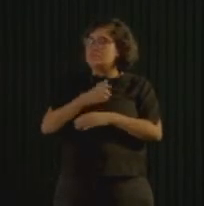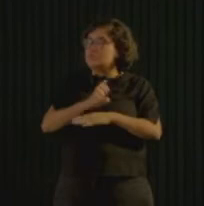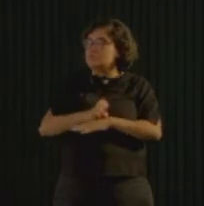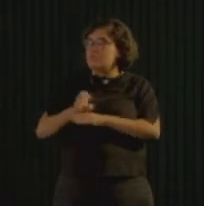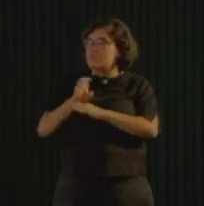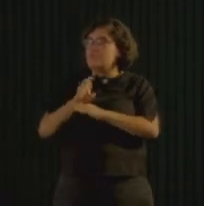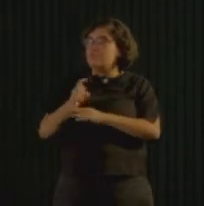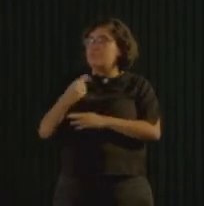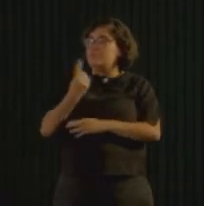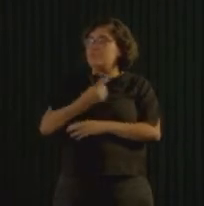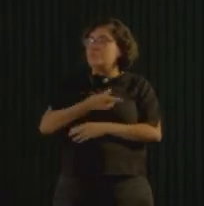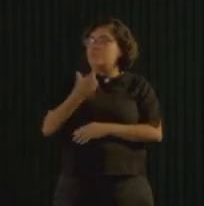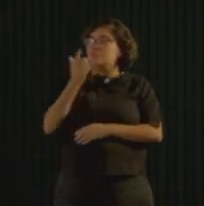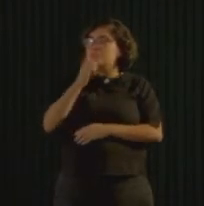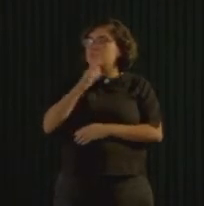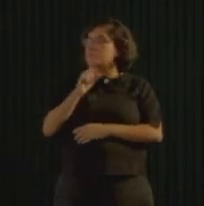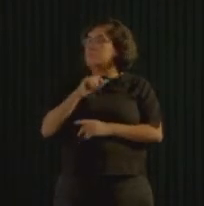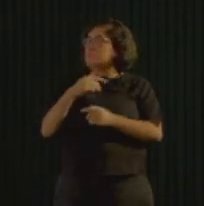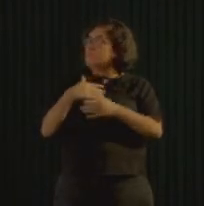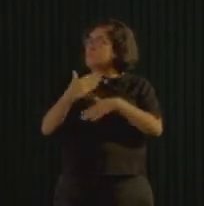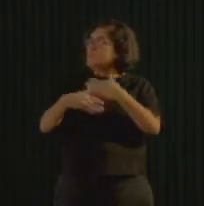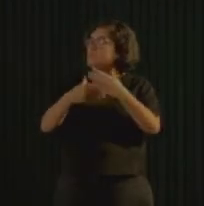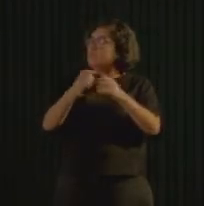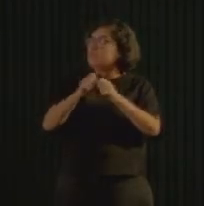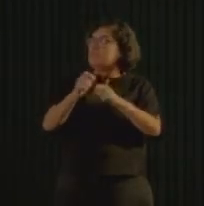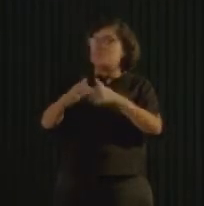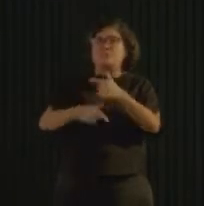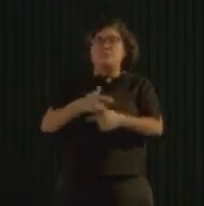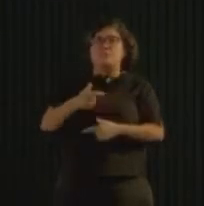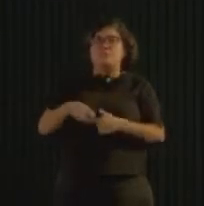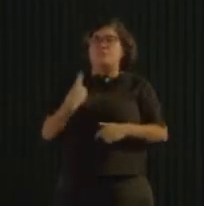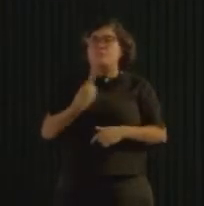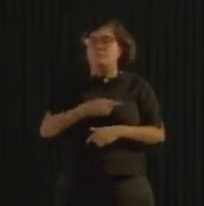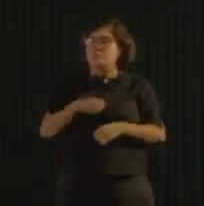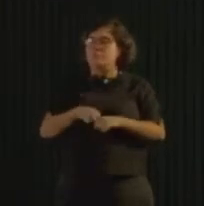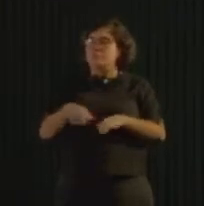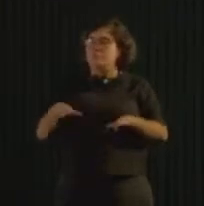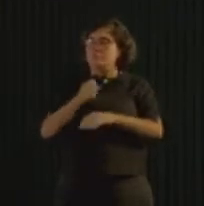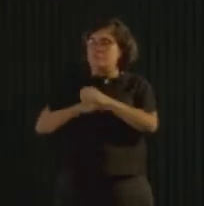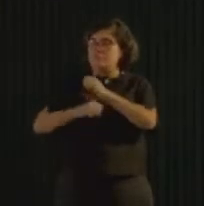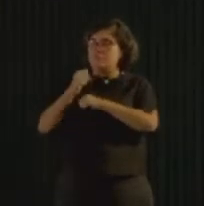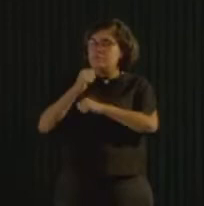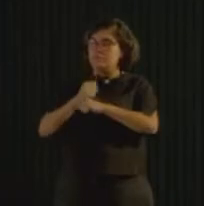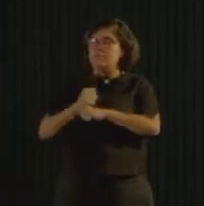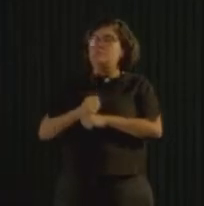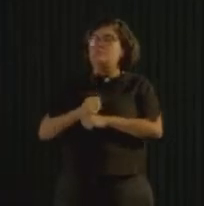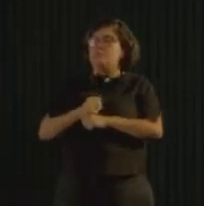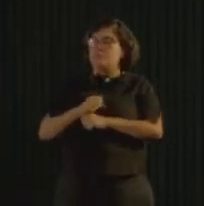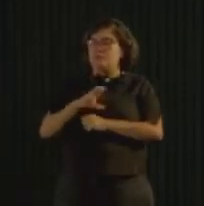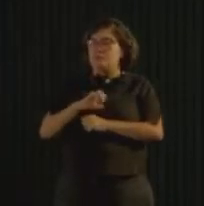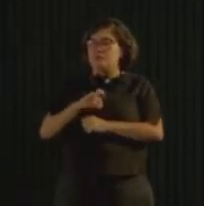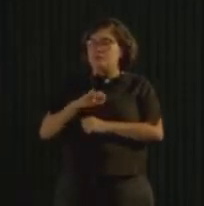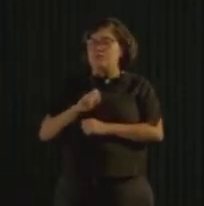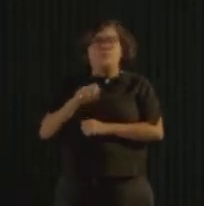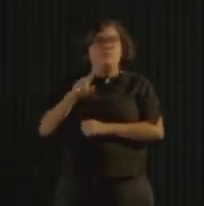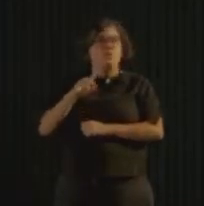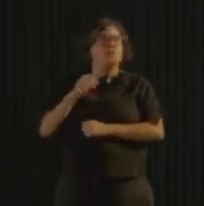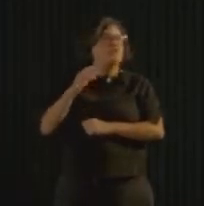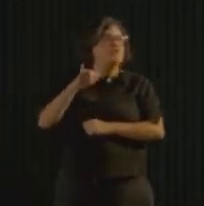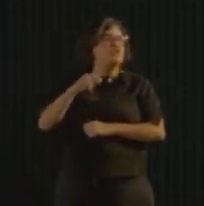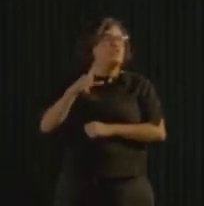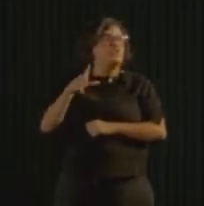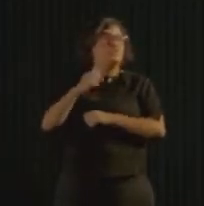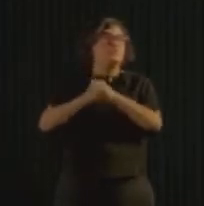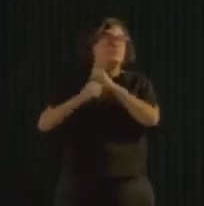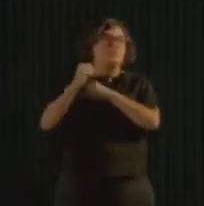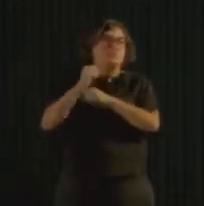passamos a fazer esse trabalho, lançamos, ano passado, o programa Recicla Mais, em julho do ano passado. A ideia era